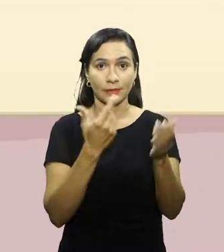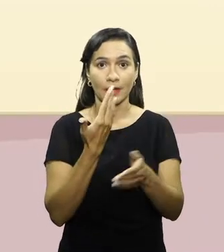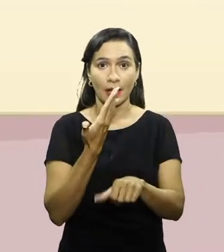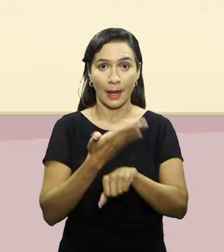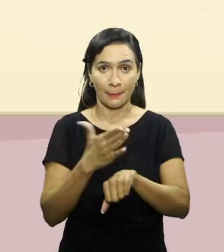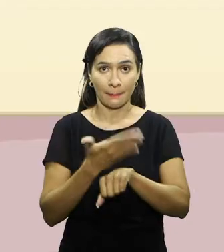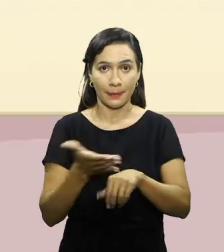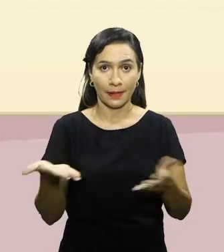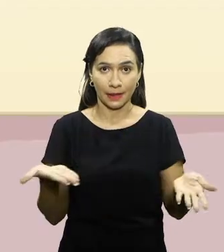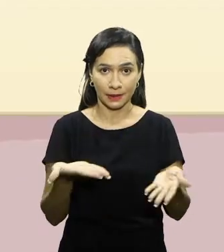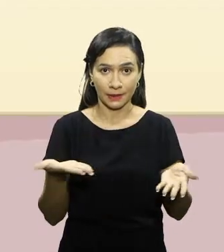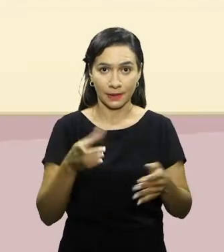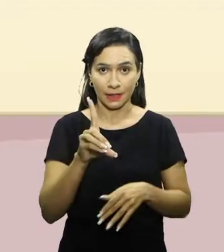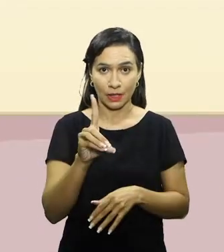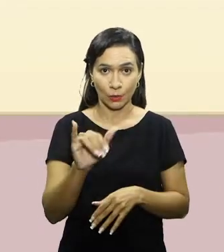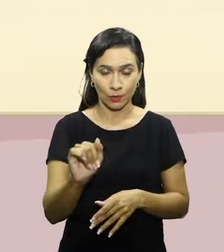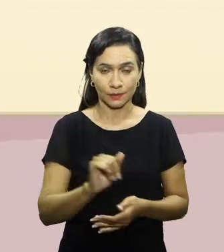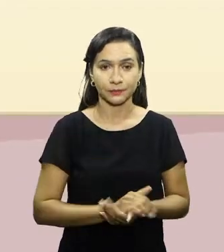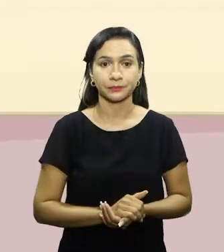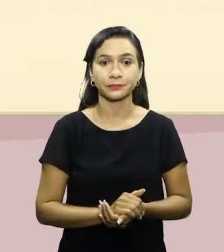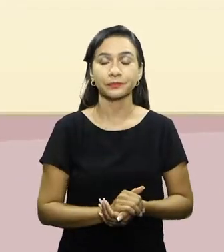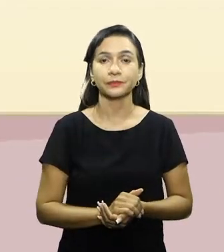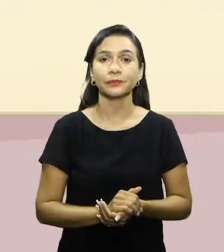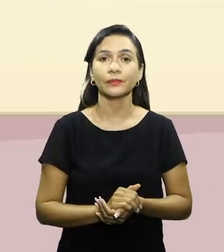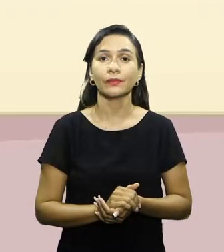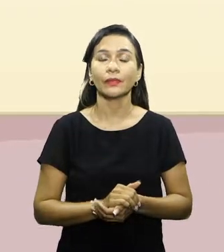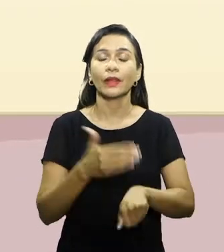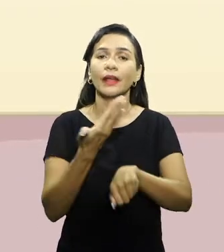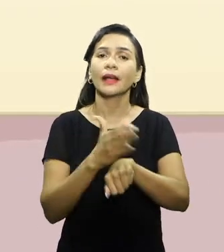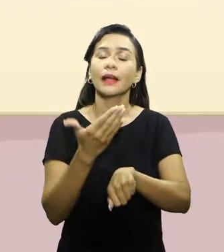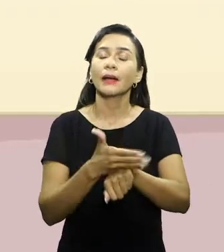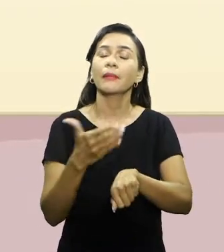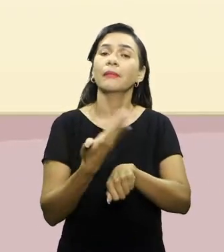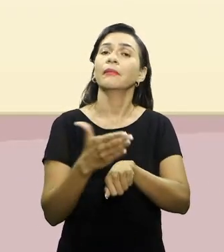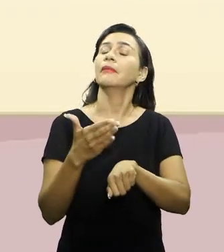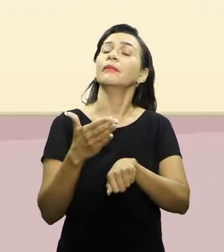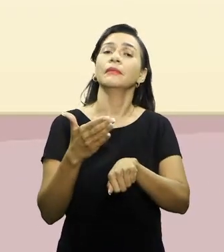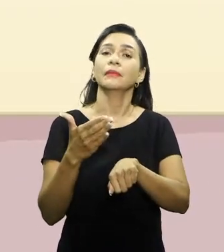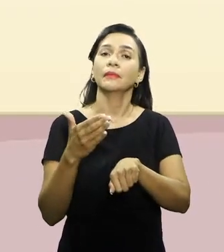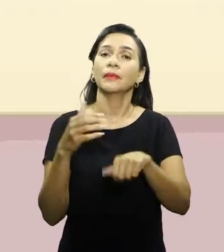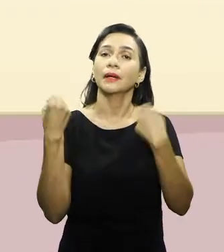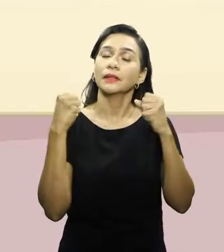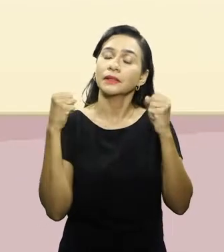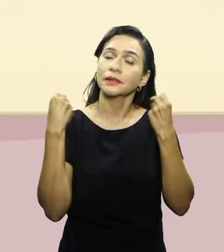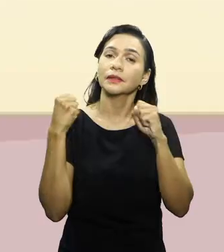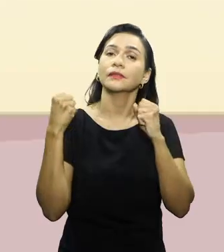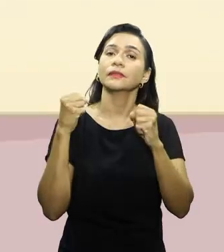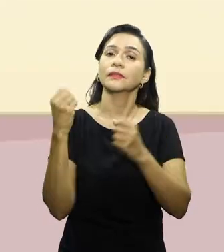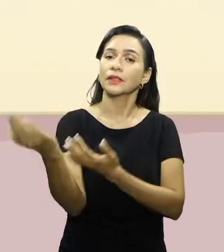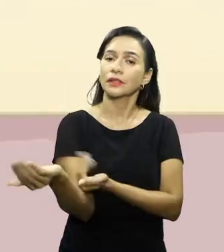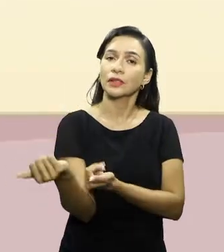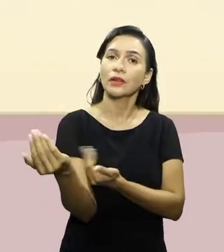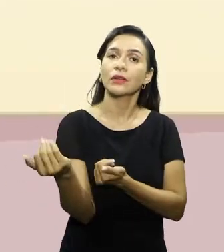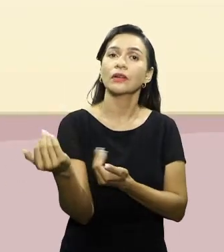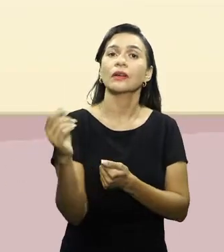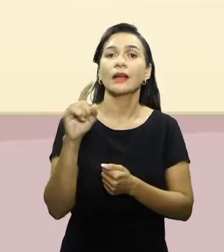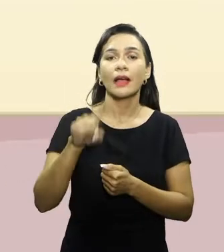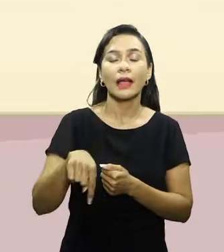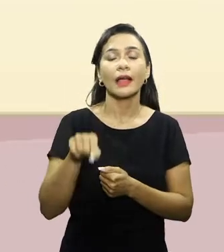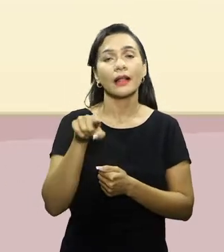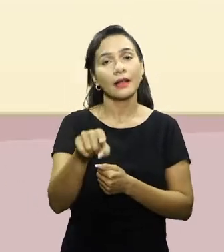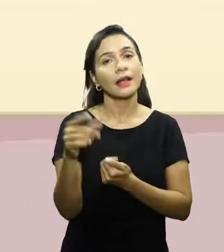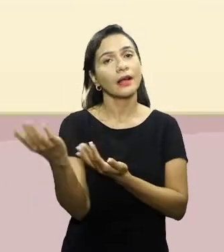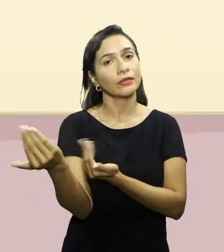Então vamos lá. Atividade física na adolescência. A adolescência é uma fase de desenvolvimento de todo o indivíduo, a qual esse